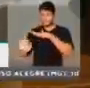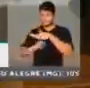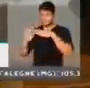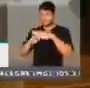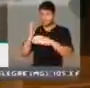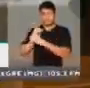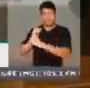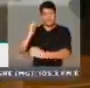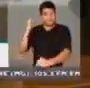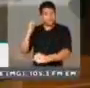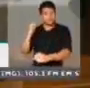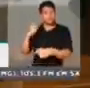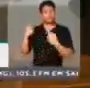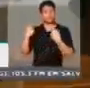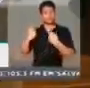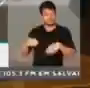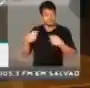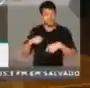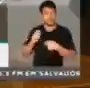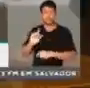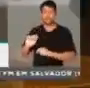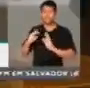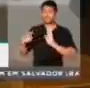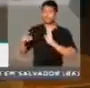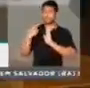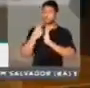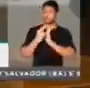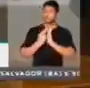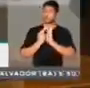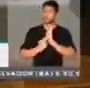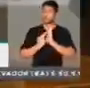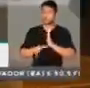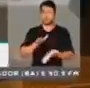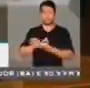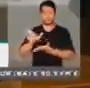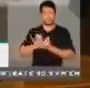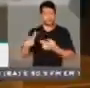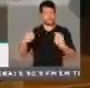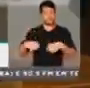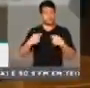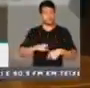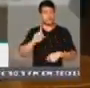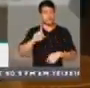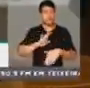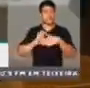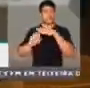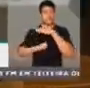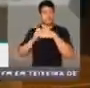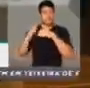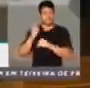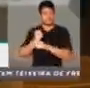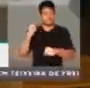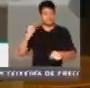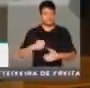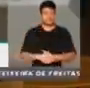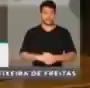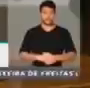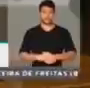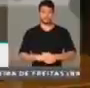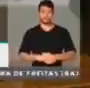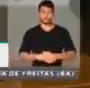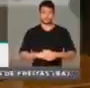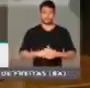quem são, de quem se deve cobrar, os nomes dos devedores vocês devem publicar. E são as grandes empresas que deixaram de pagar.